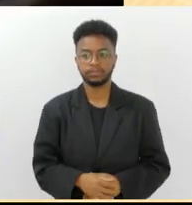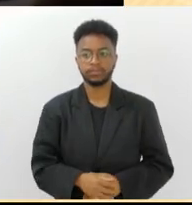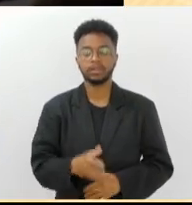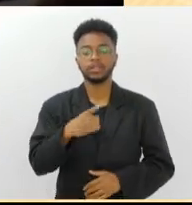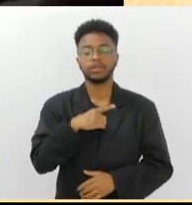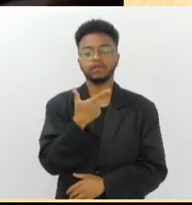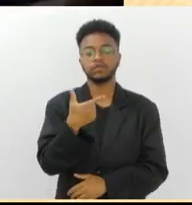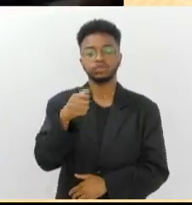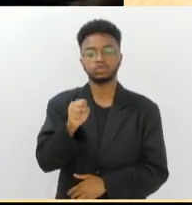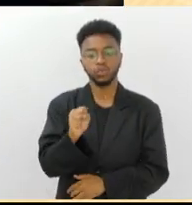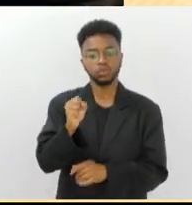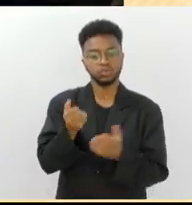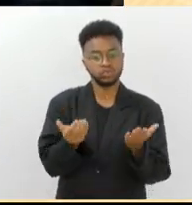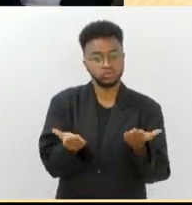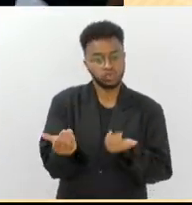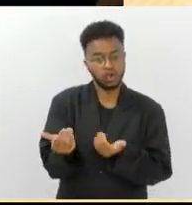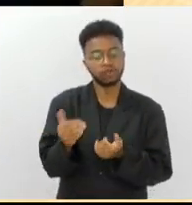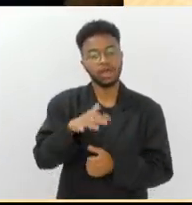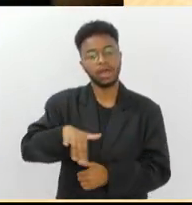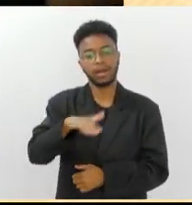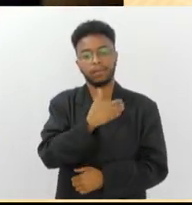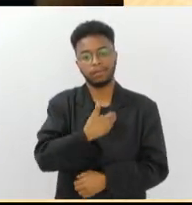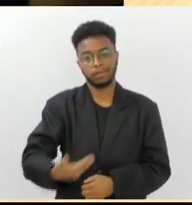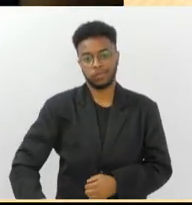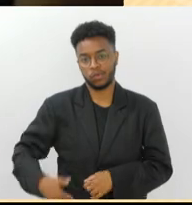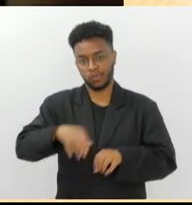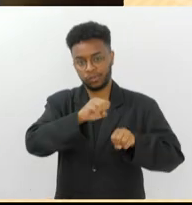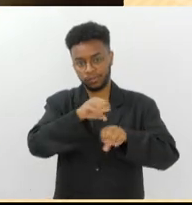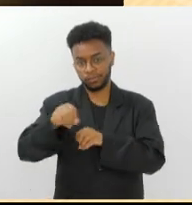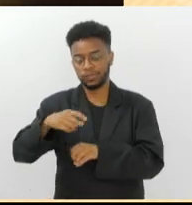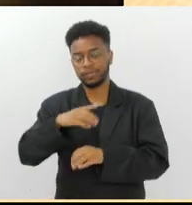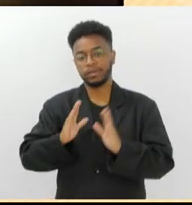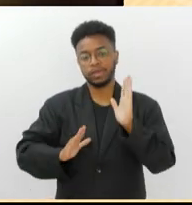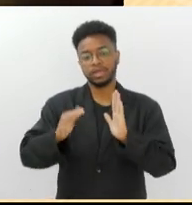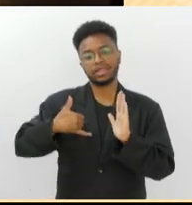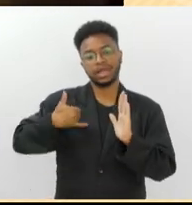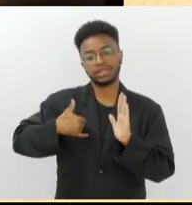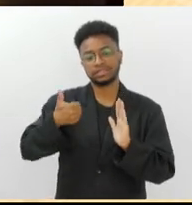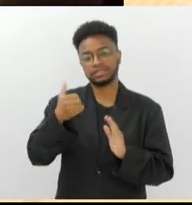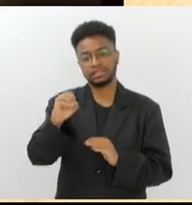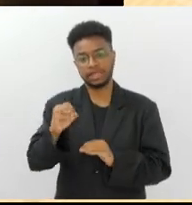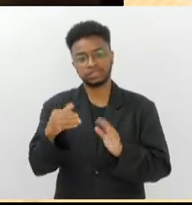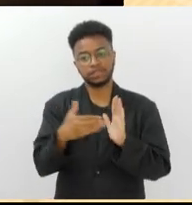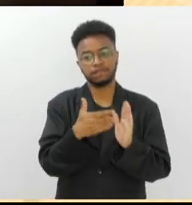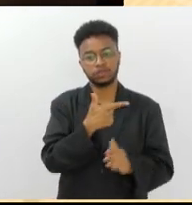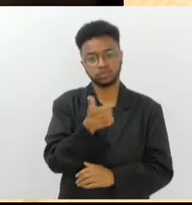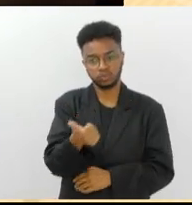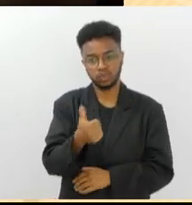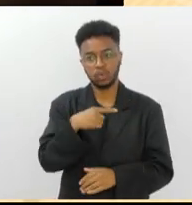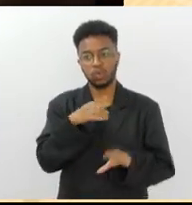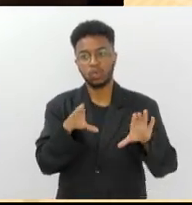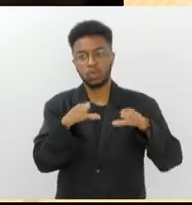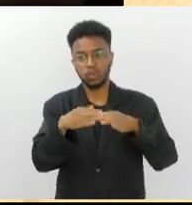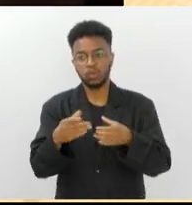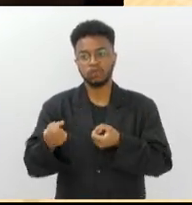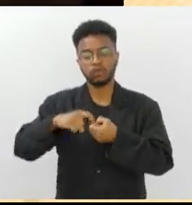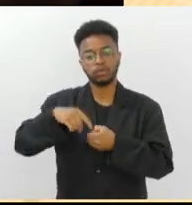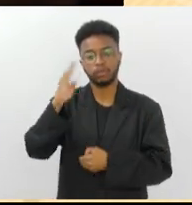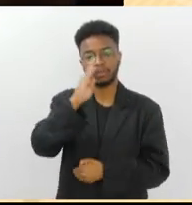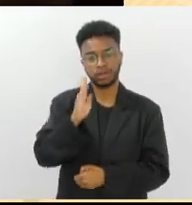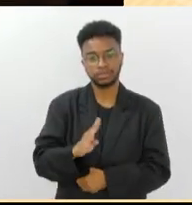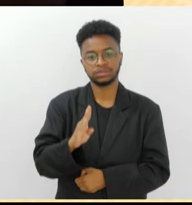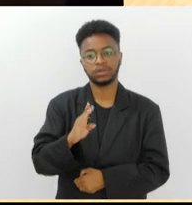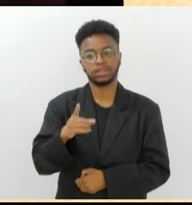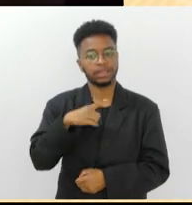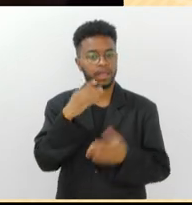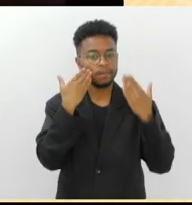28 jovens da rede pública de ensino entre 10 e 21 anos, a Orquestra Forte de Copacabana retorna ao Brasil após uma